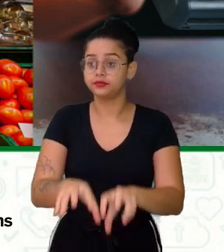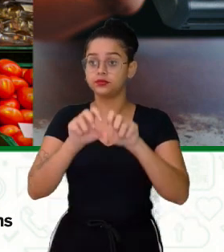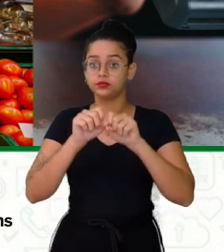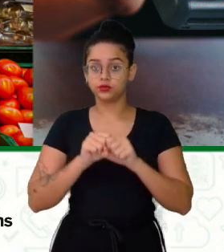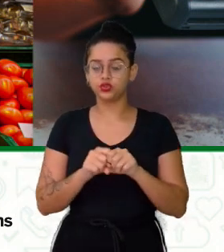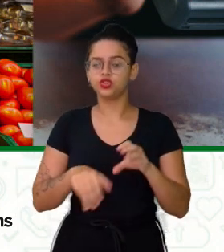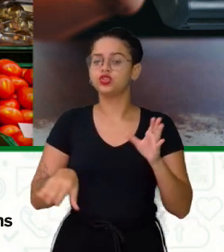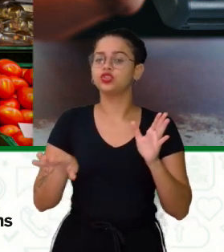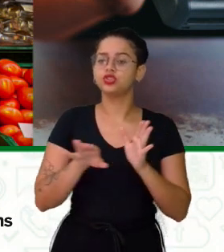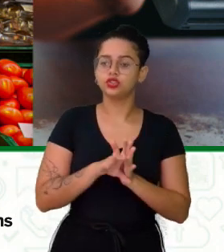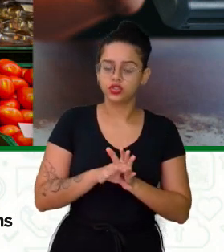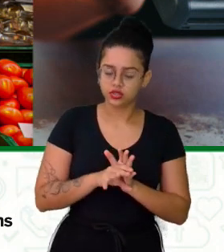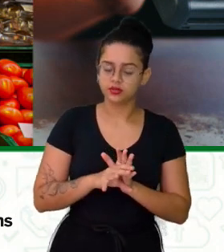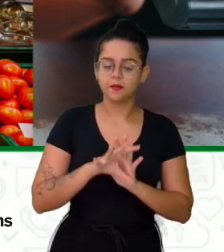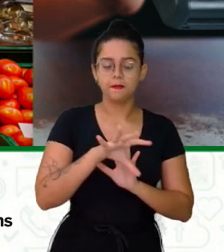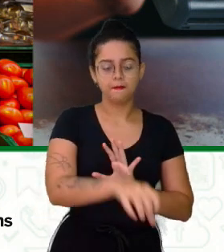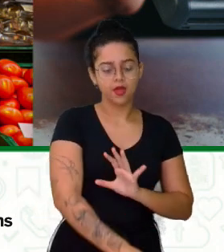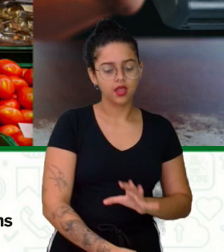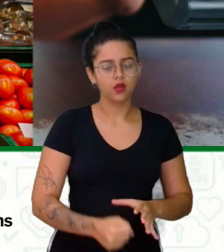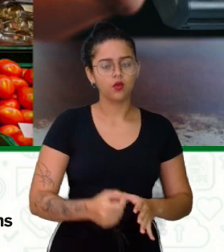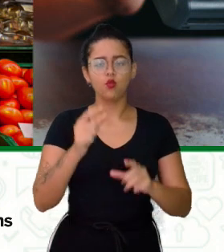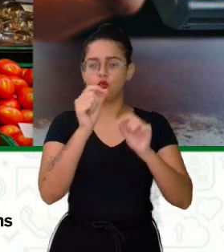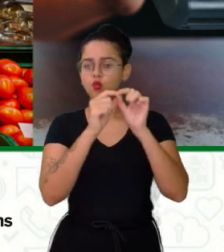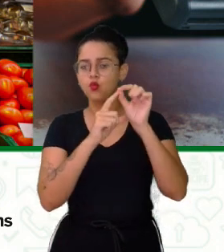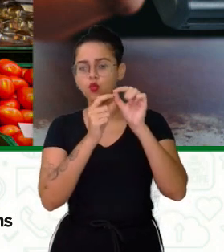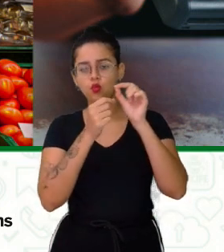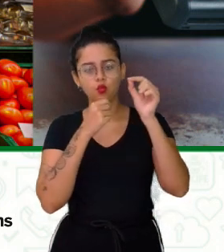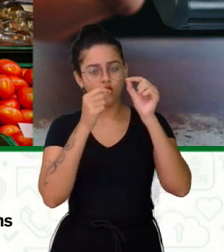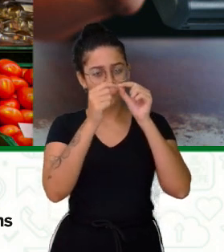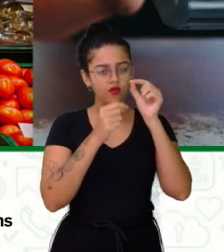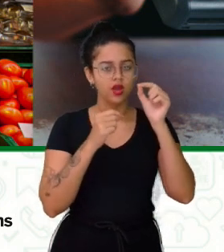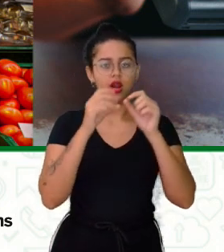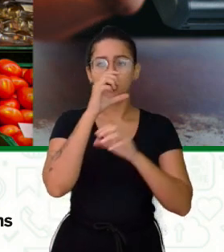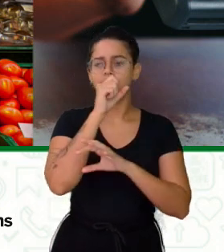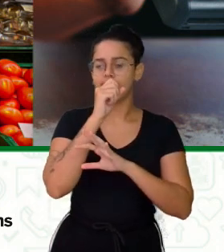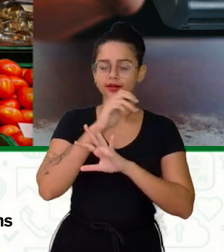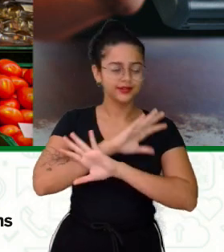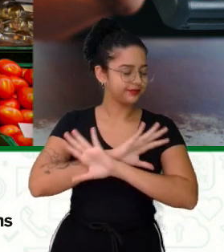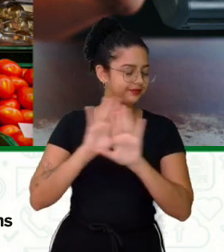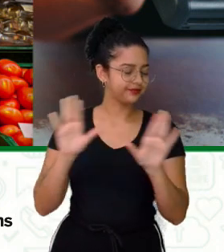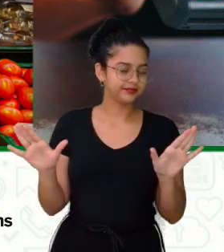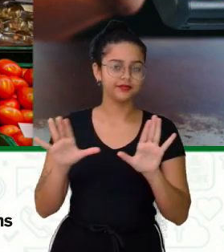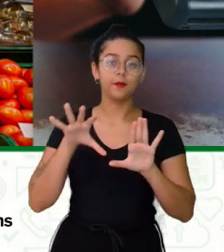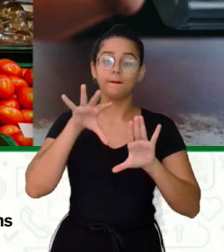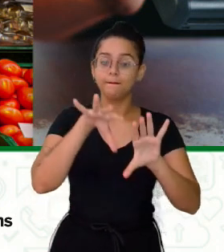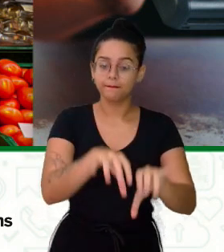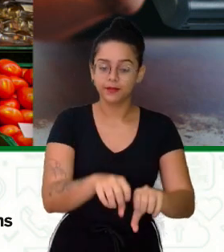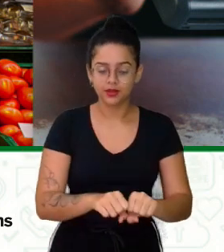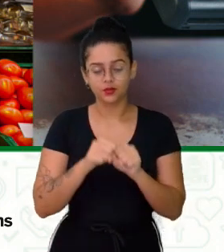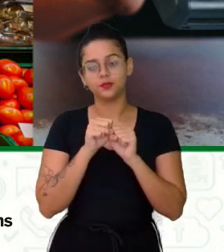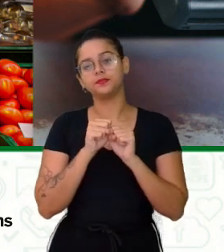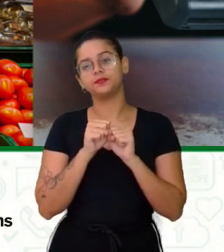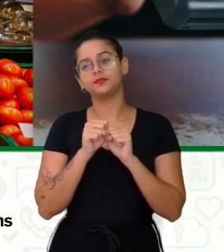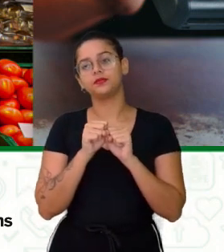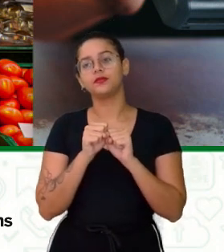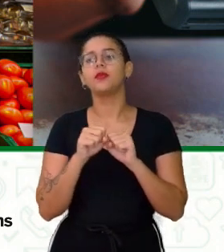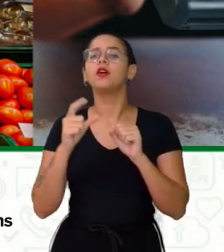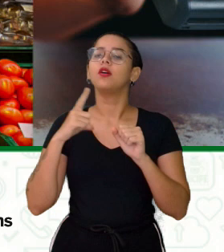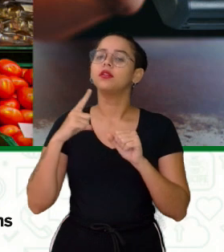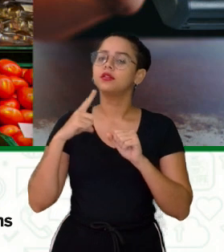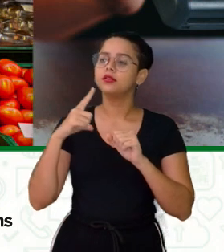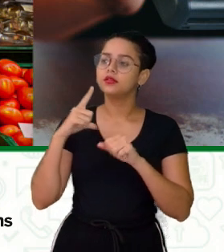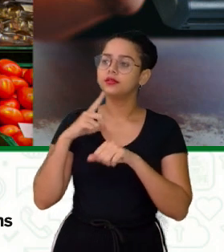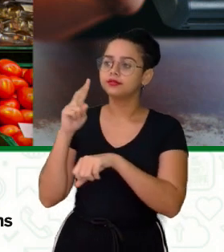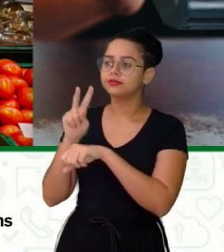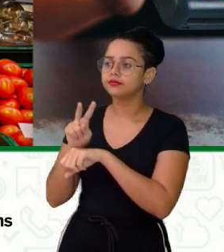plantação Vai colher ali Pode ser uma uva Pode ser uma laranja Enfim Colheu Pode ter uma criação de gado